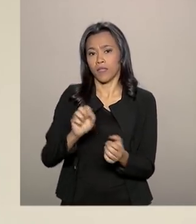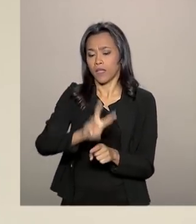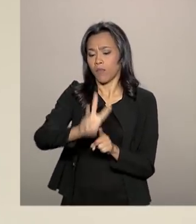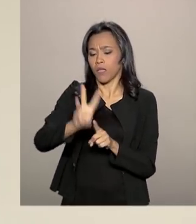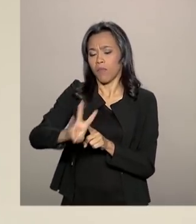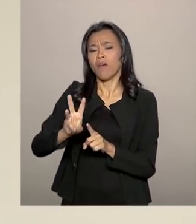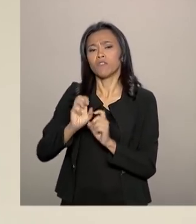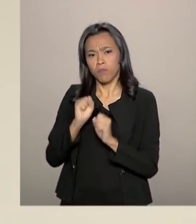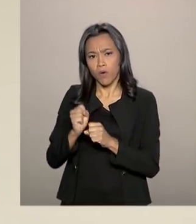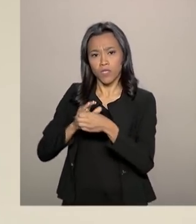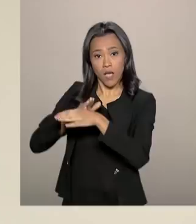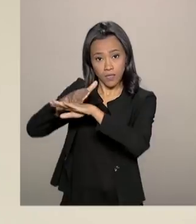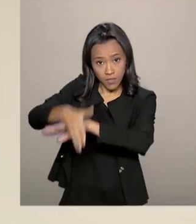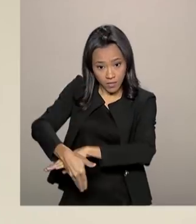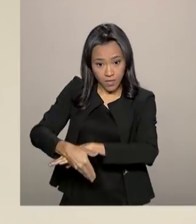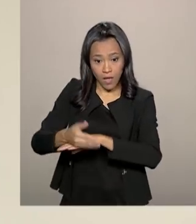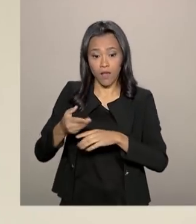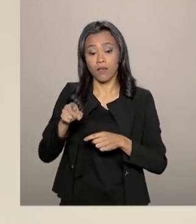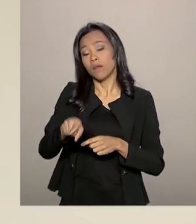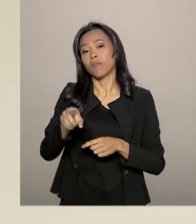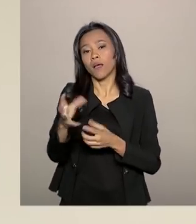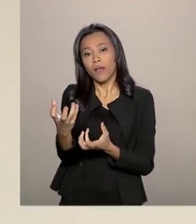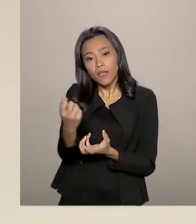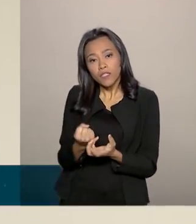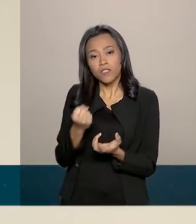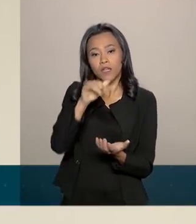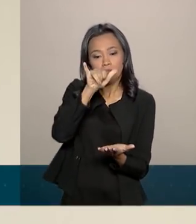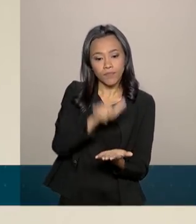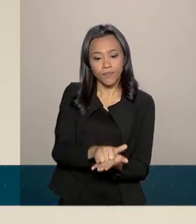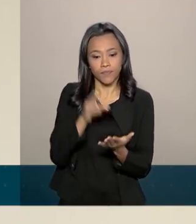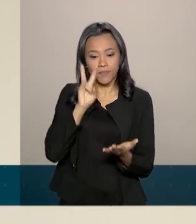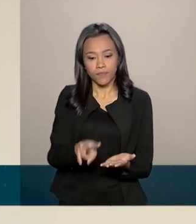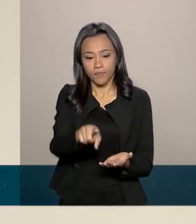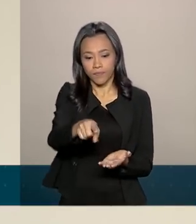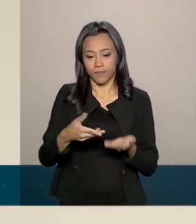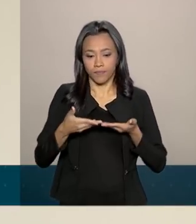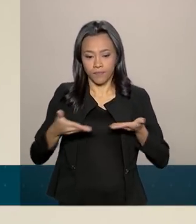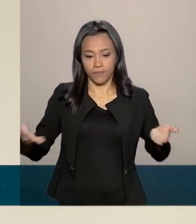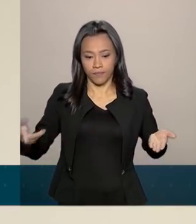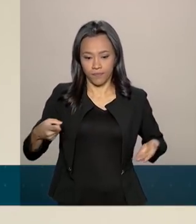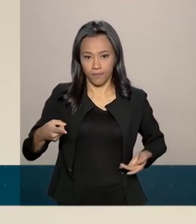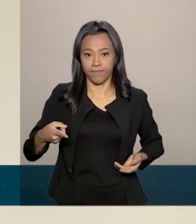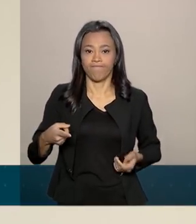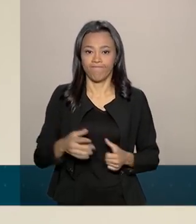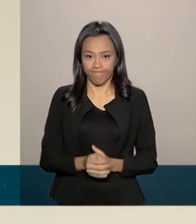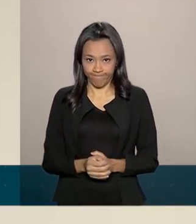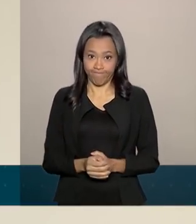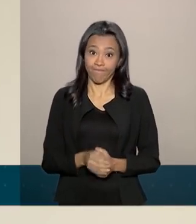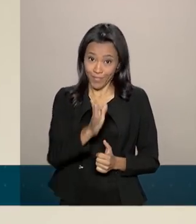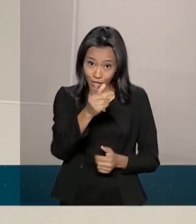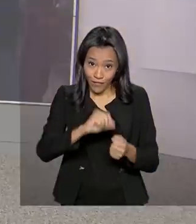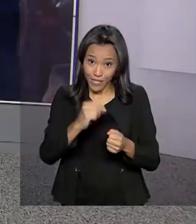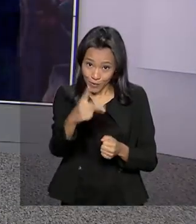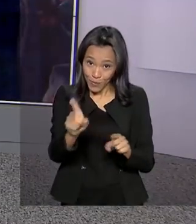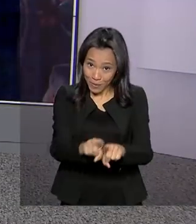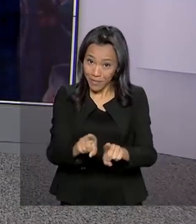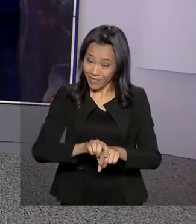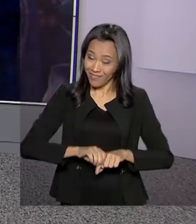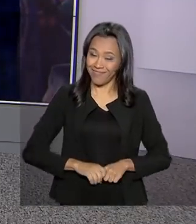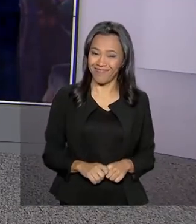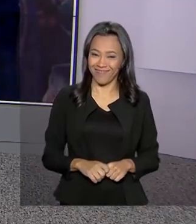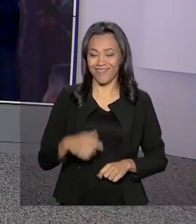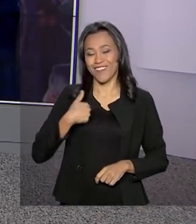que é www.receita.economia.gov.br. Carla, você já fez a sua declaração também?